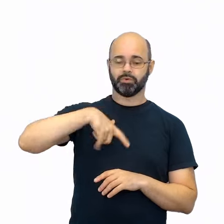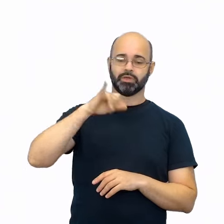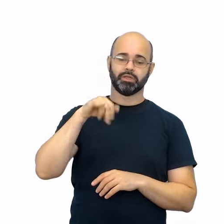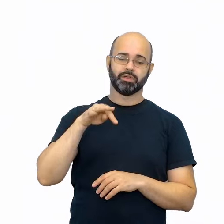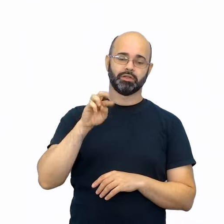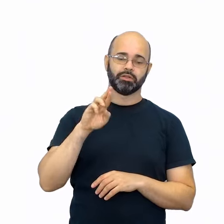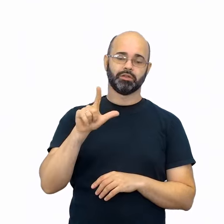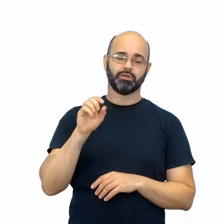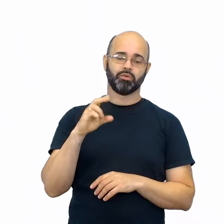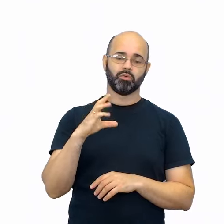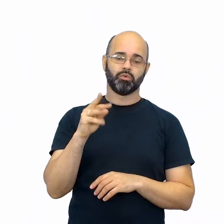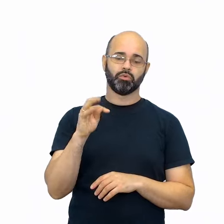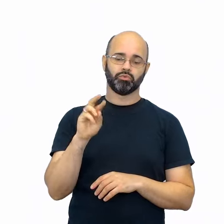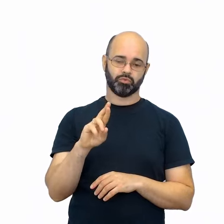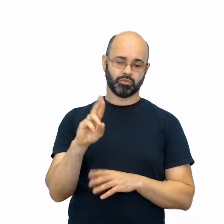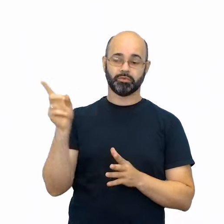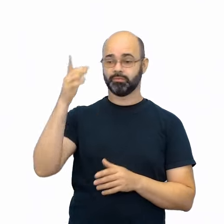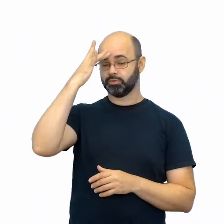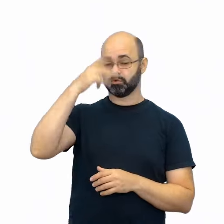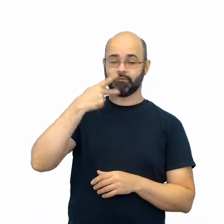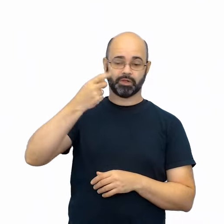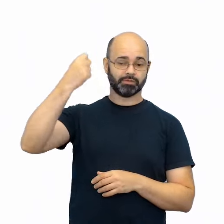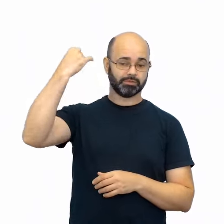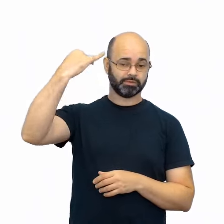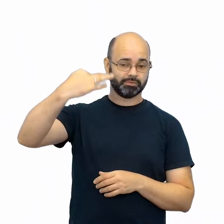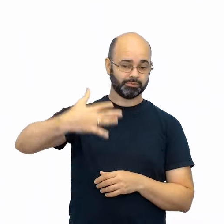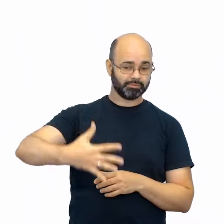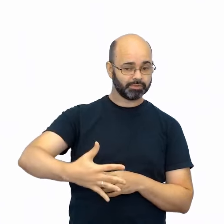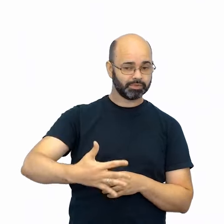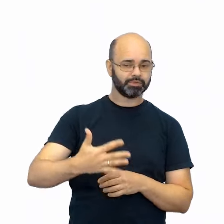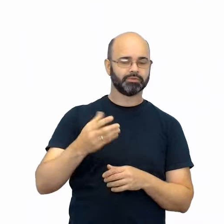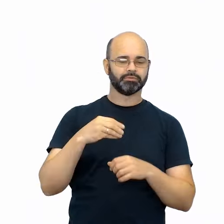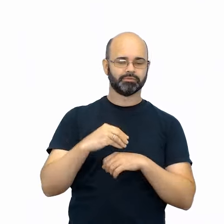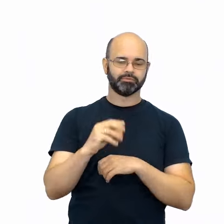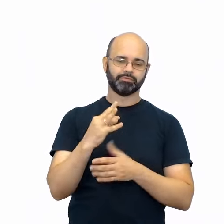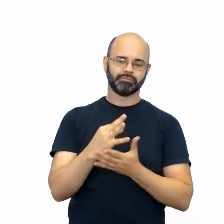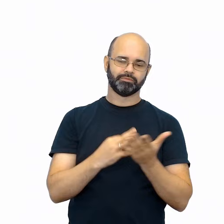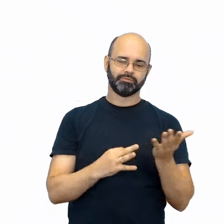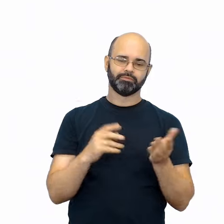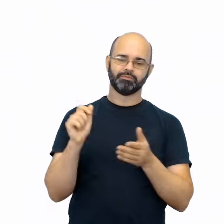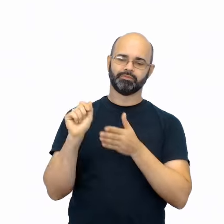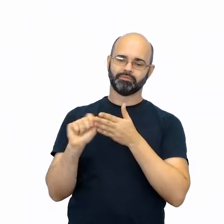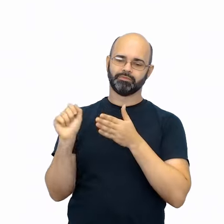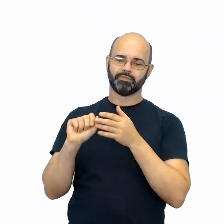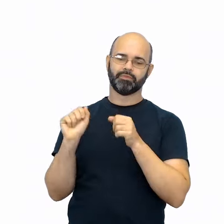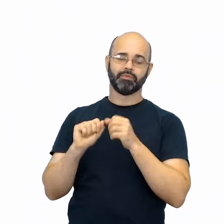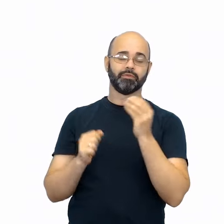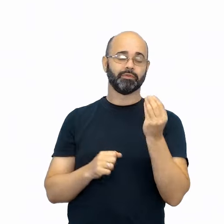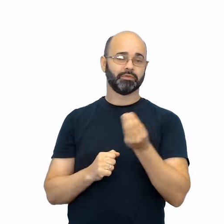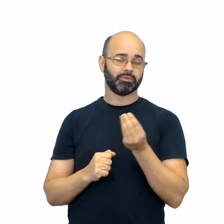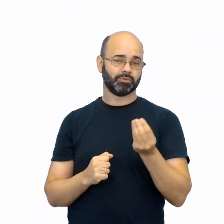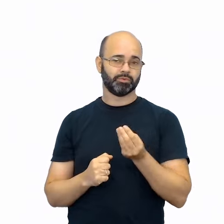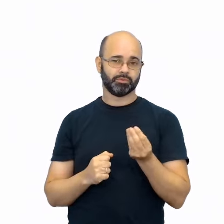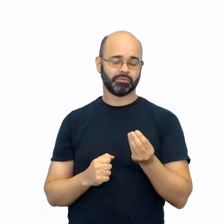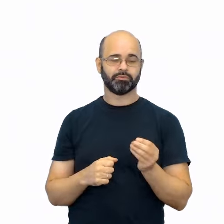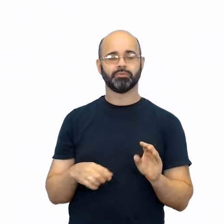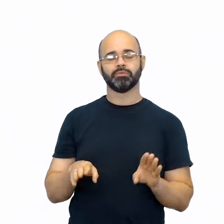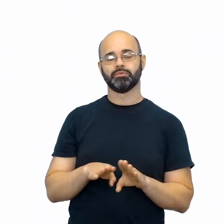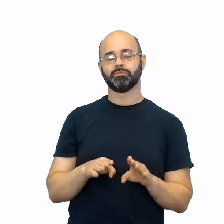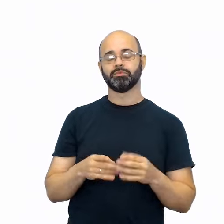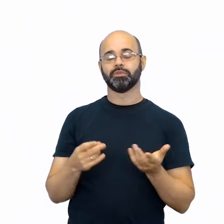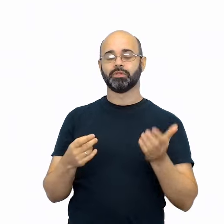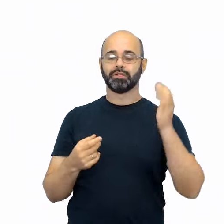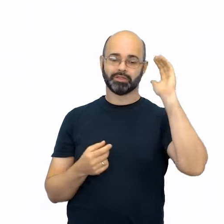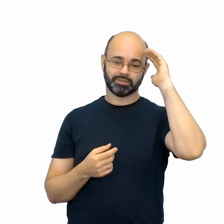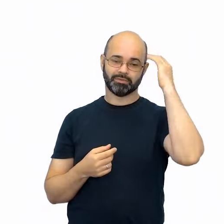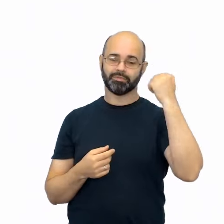enunciador, ou seja, quem responde pelo texto que será escrito ou falado, precisa considerar um